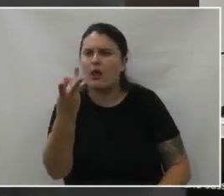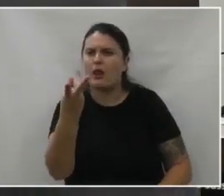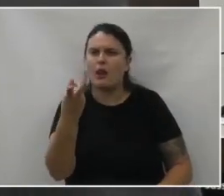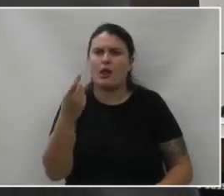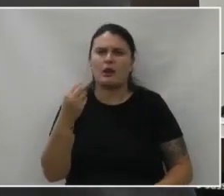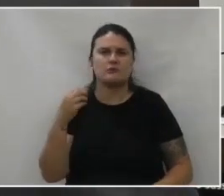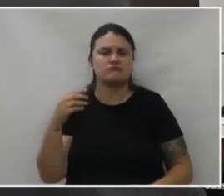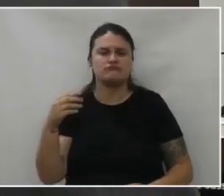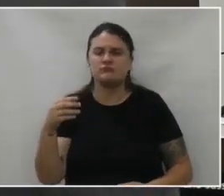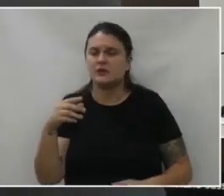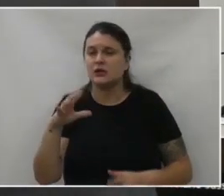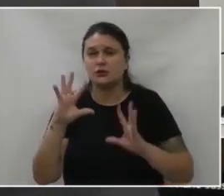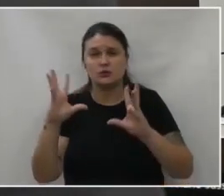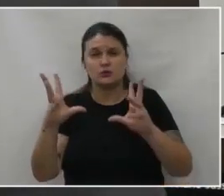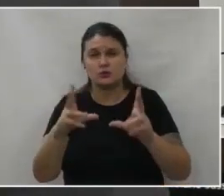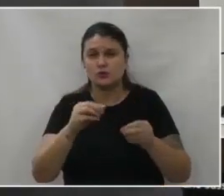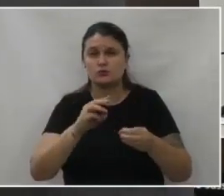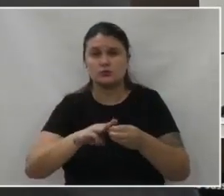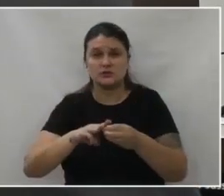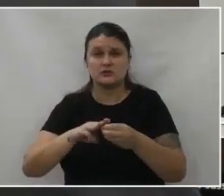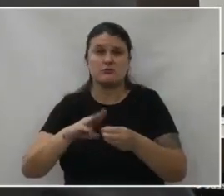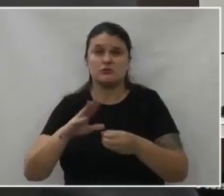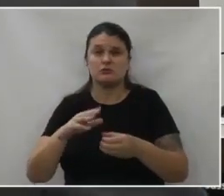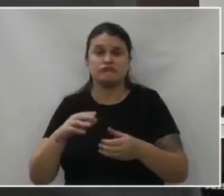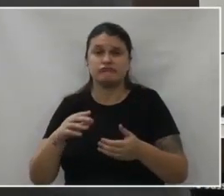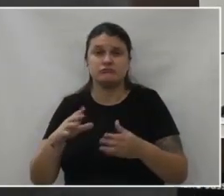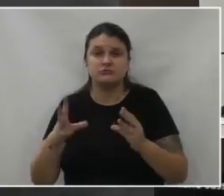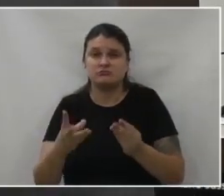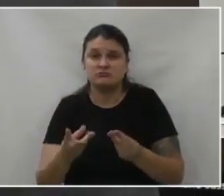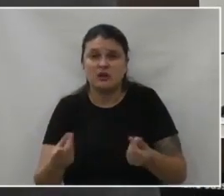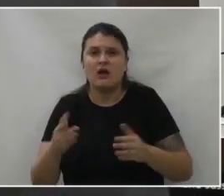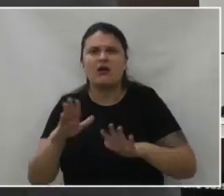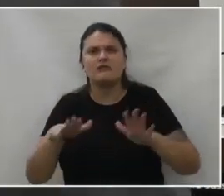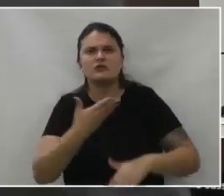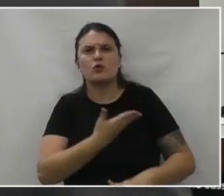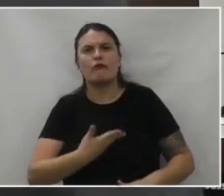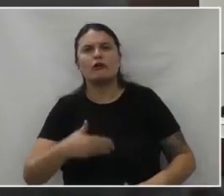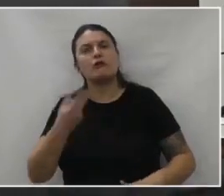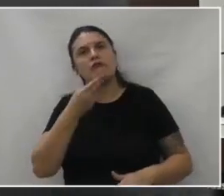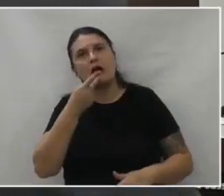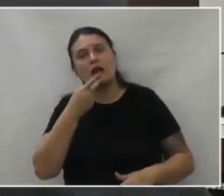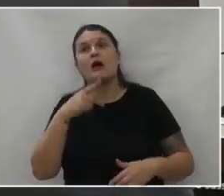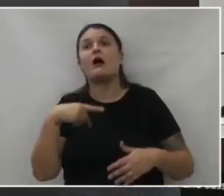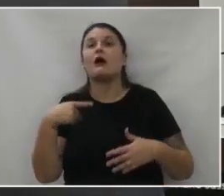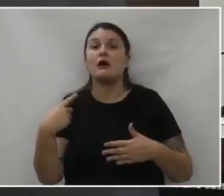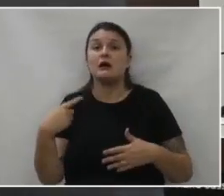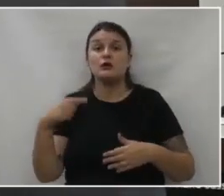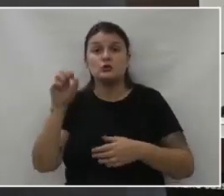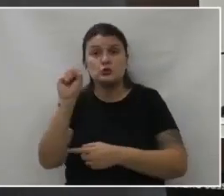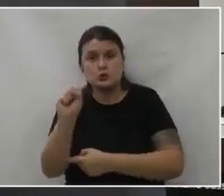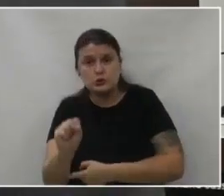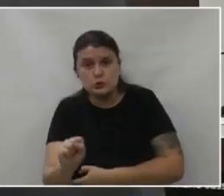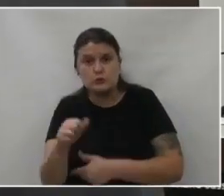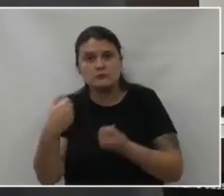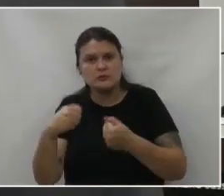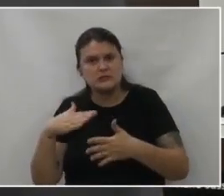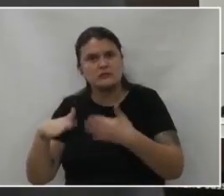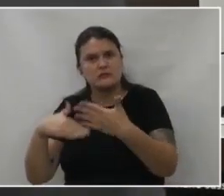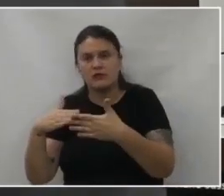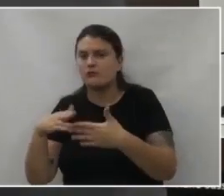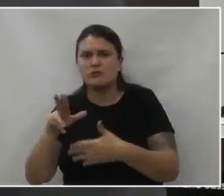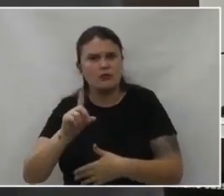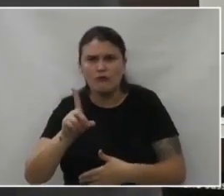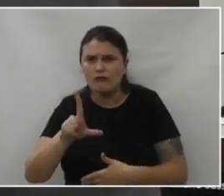que ocasiona para todos os nossos municípios. E que às vezes nós ouvimos aí o governo falar que é a região que precisa se desenvolver. Não irá se